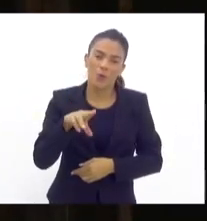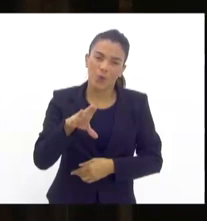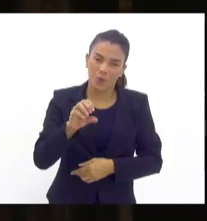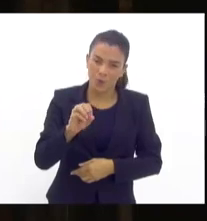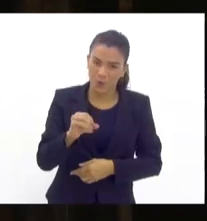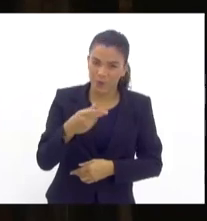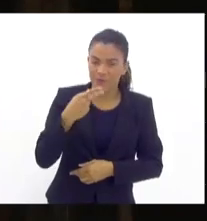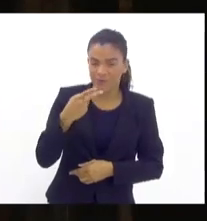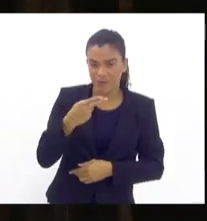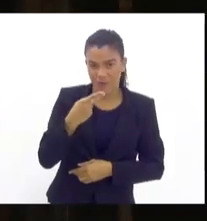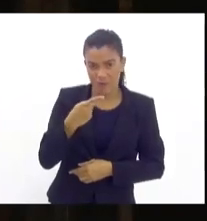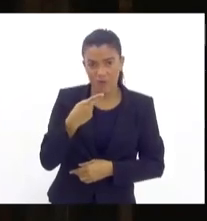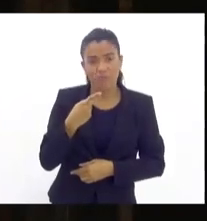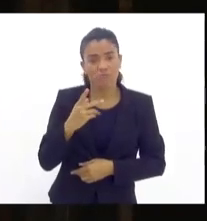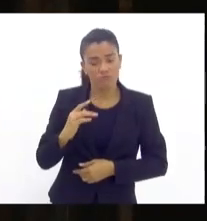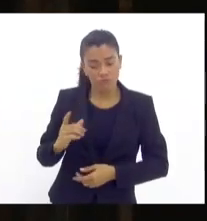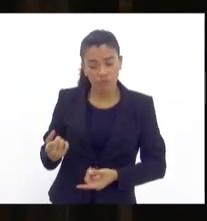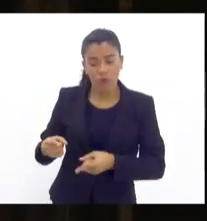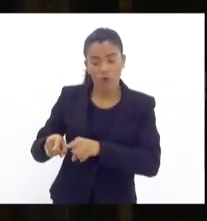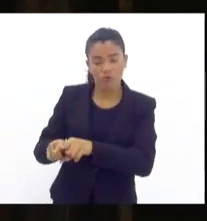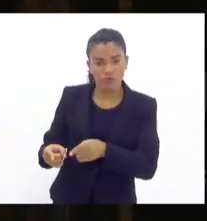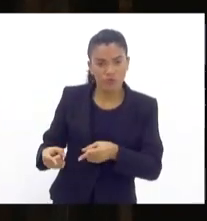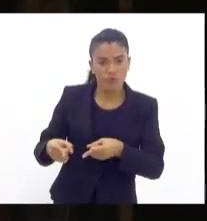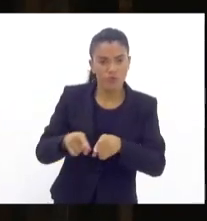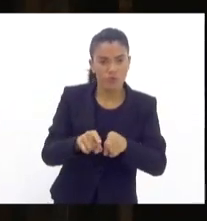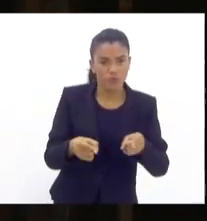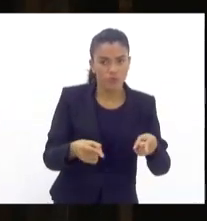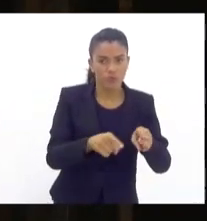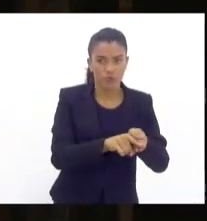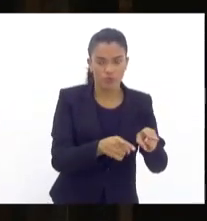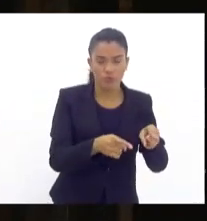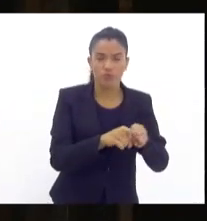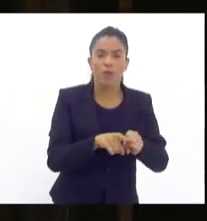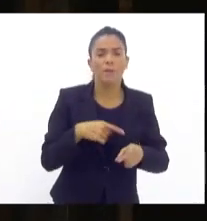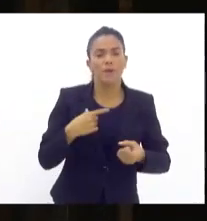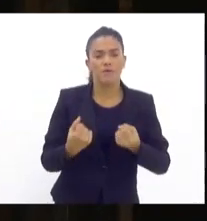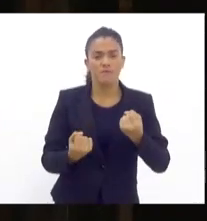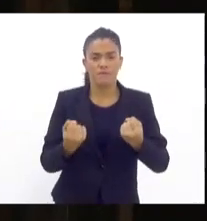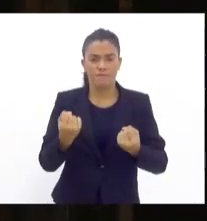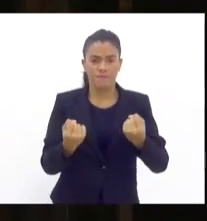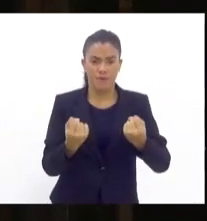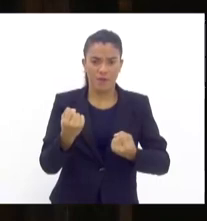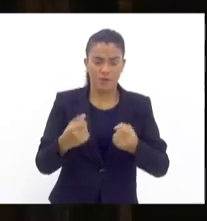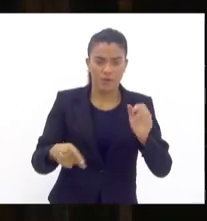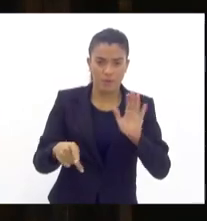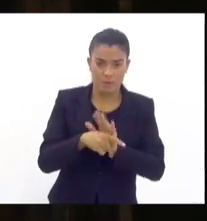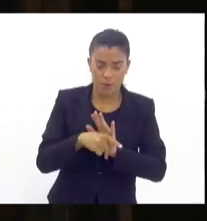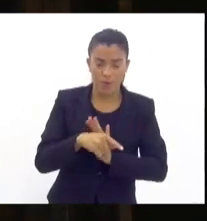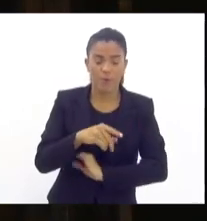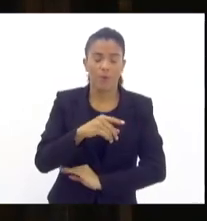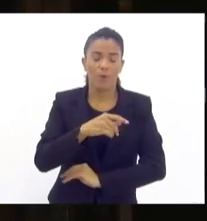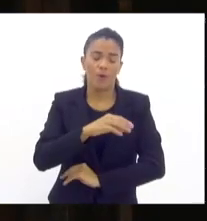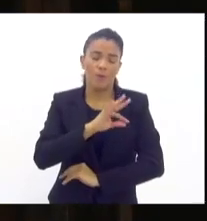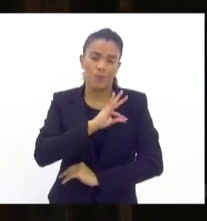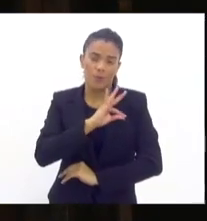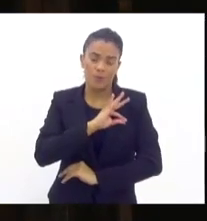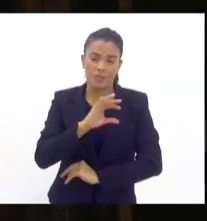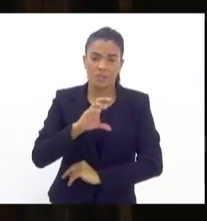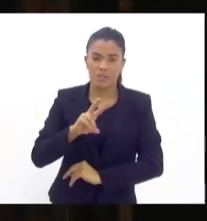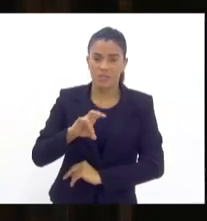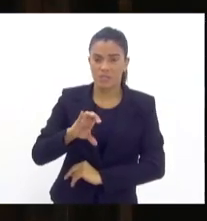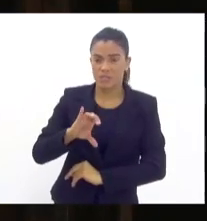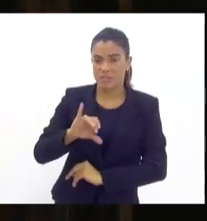em policiamentos conjuntos, que a gente realiza na área, com viaturas da Polícia Civil e da própria Polícia Militar. Eu